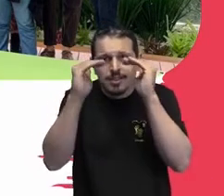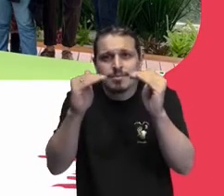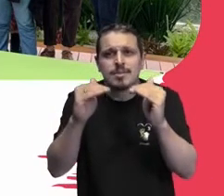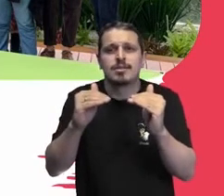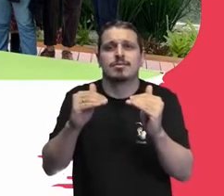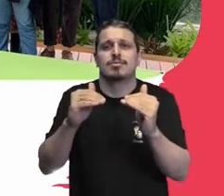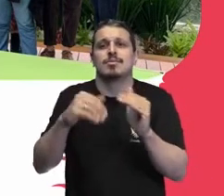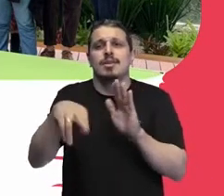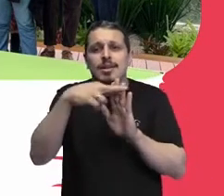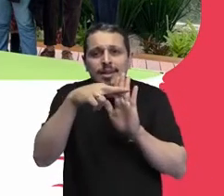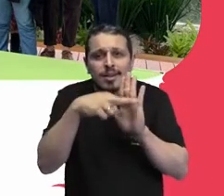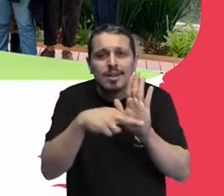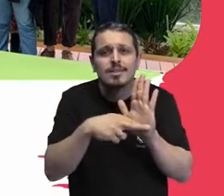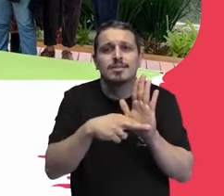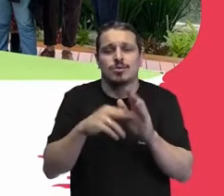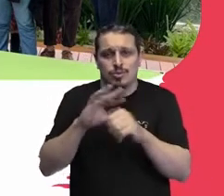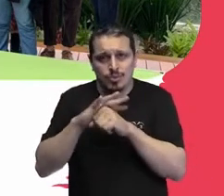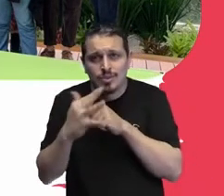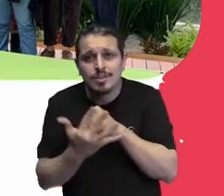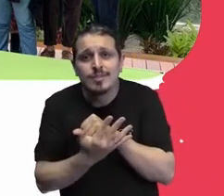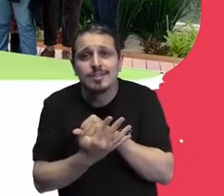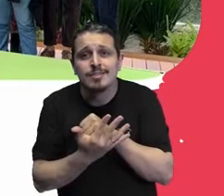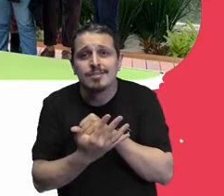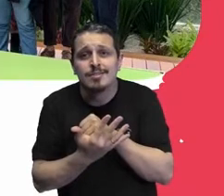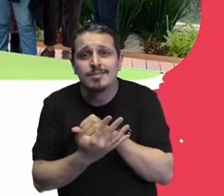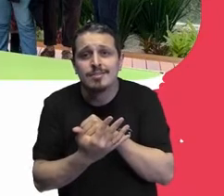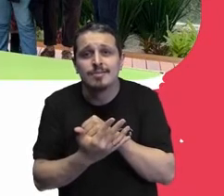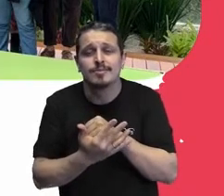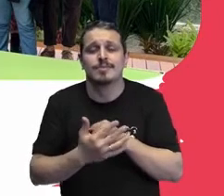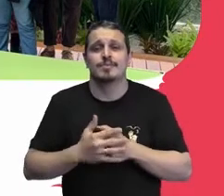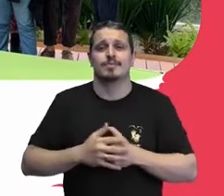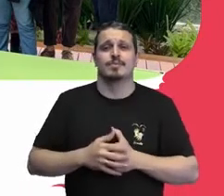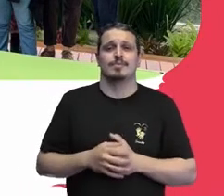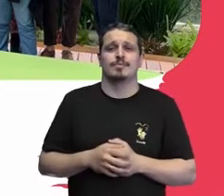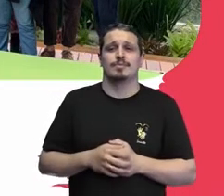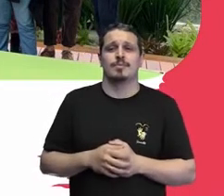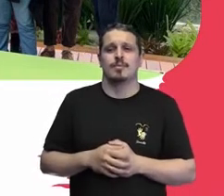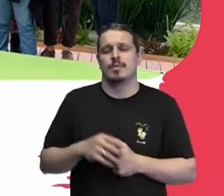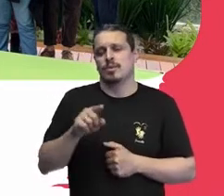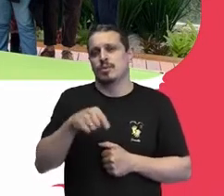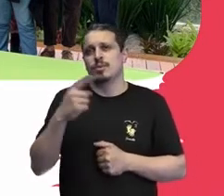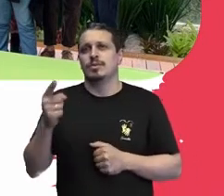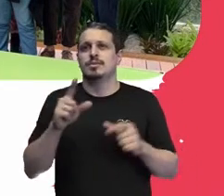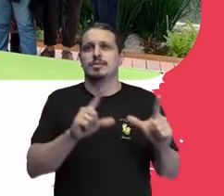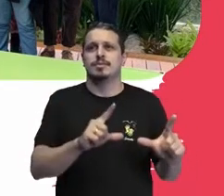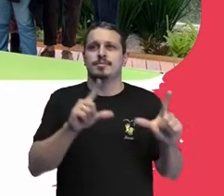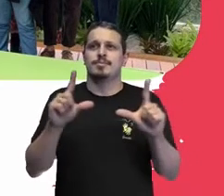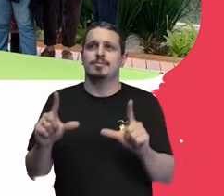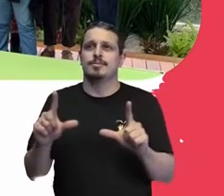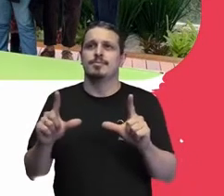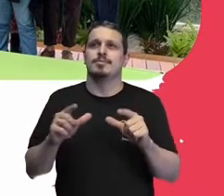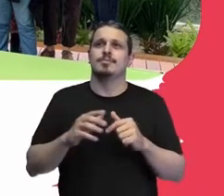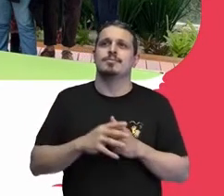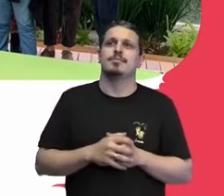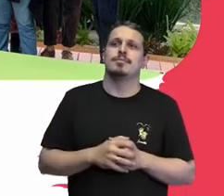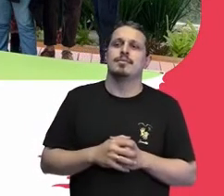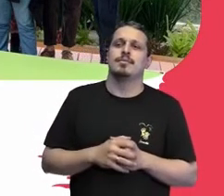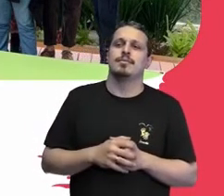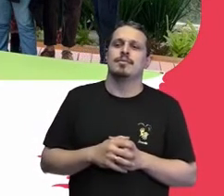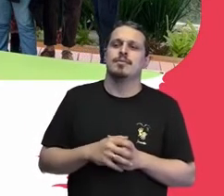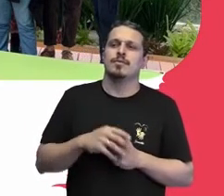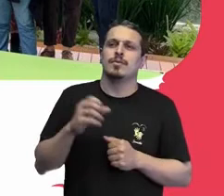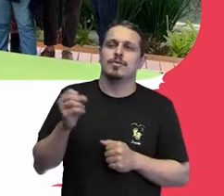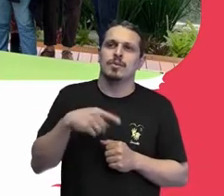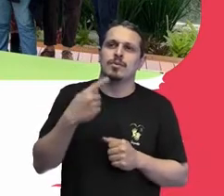juntamos, e pode passar a outra, a outra foto, que eles começaram a,